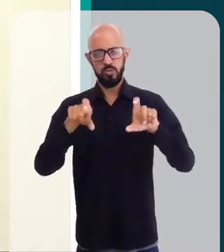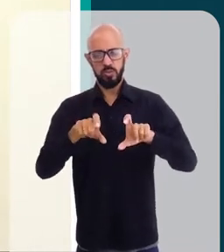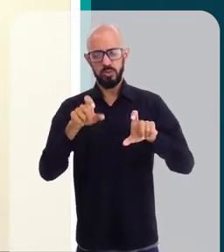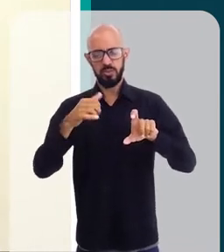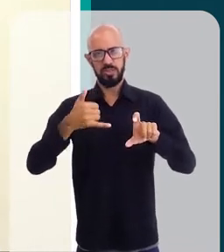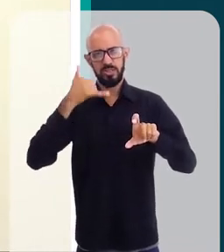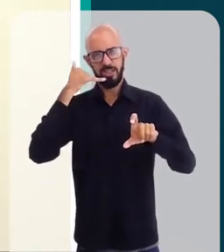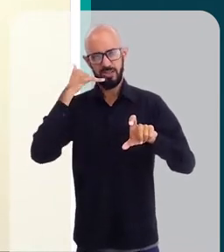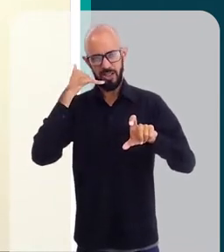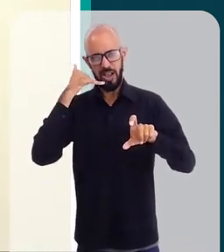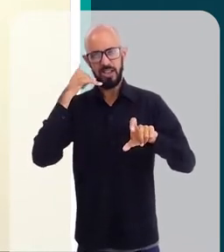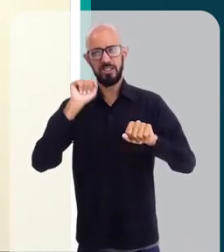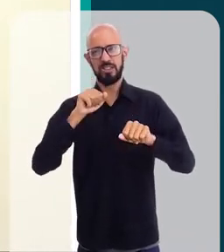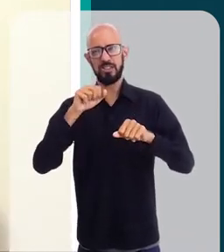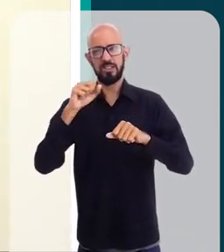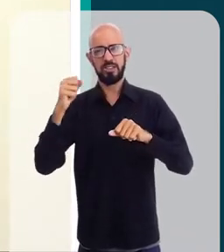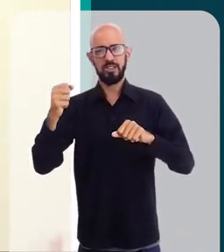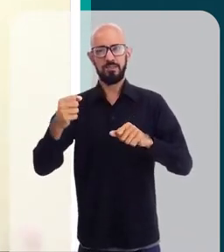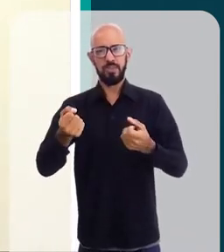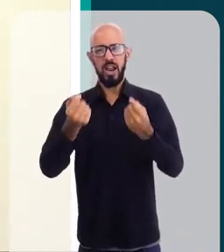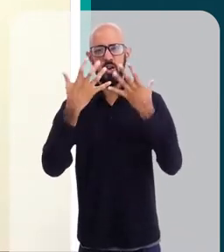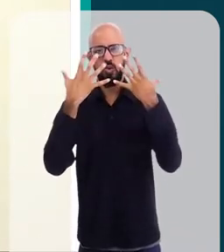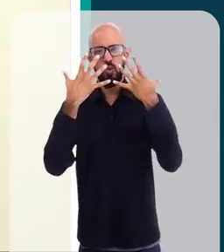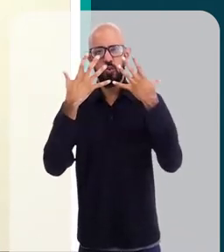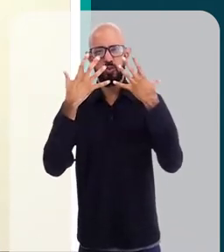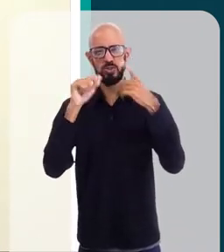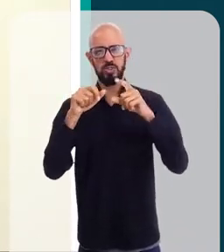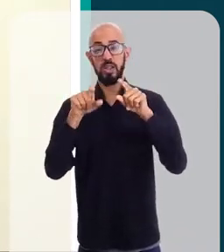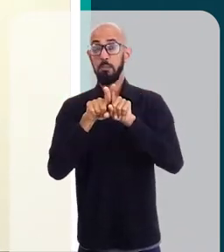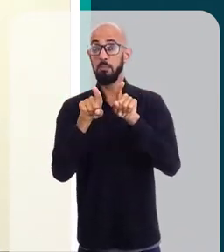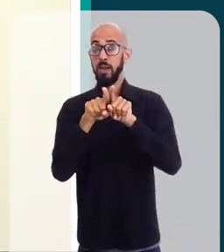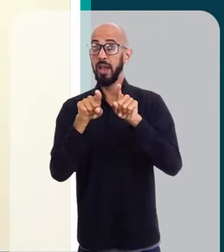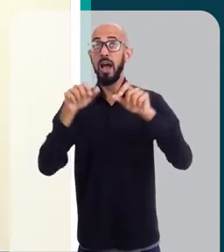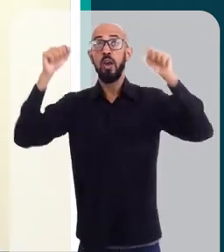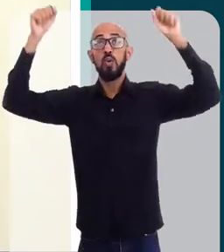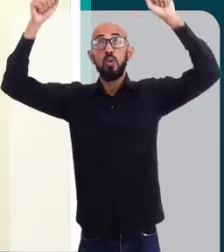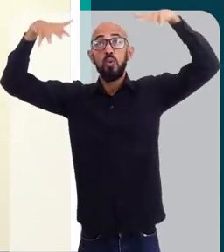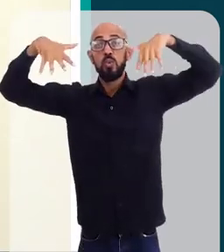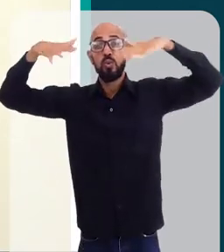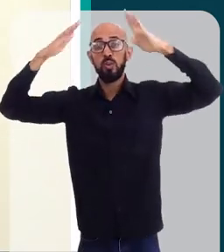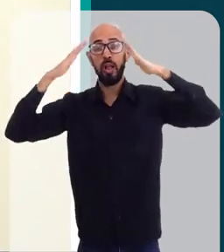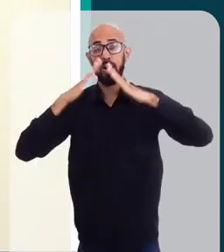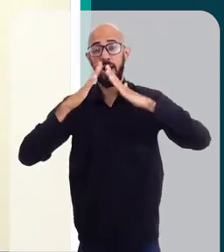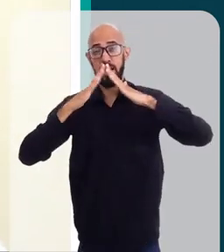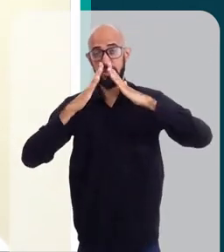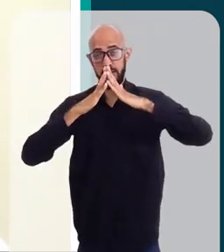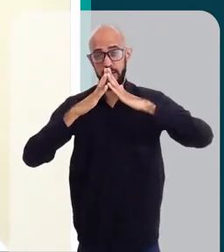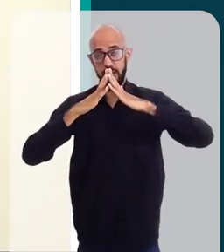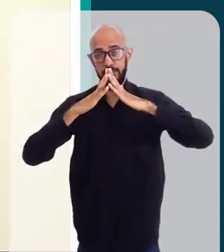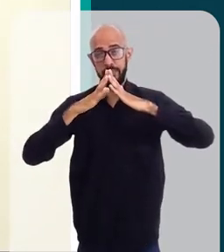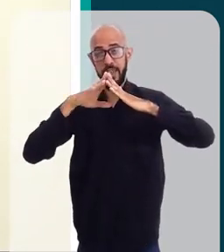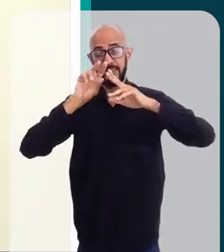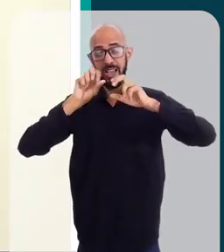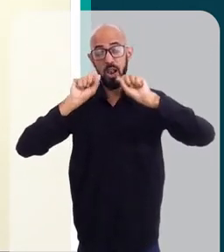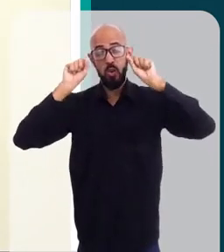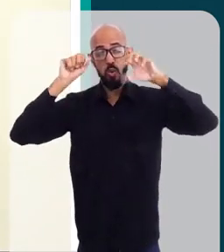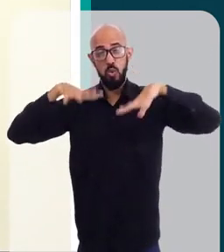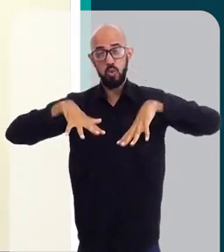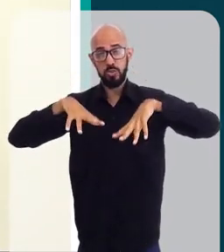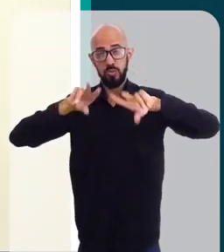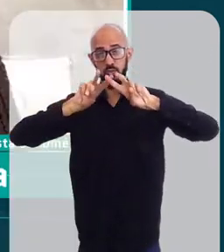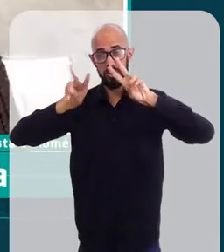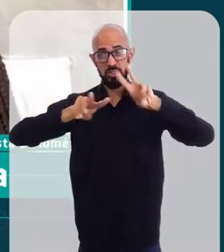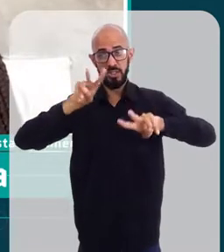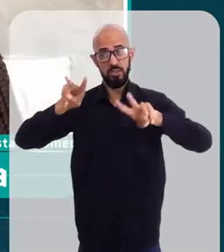nos celulares, na luz que ilumina nossas casas, e a luz visível, ela causa dano